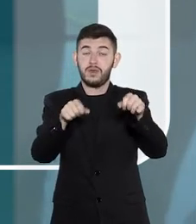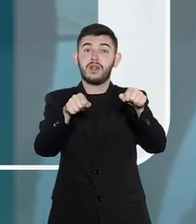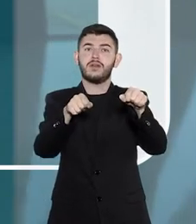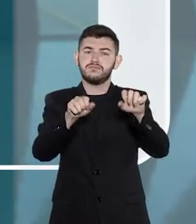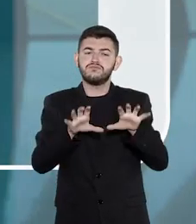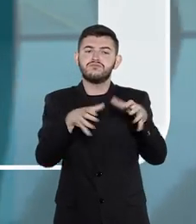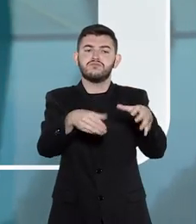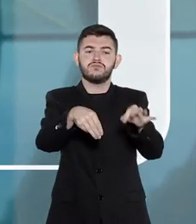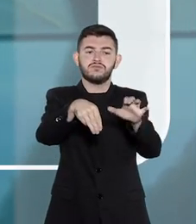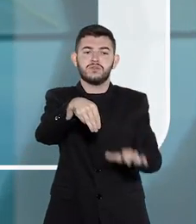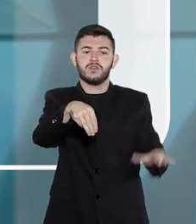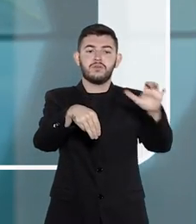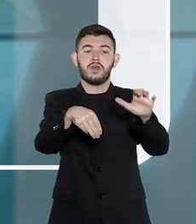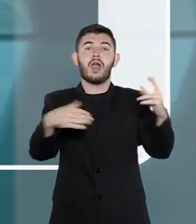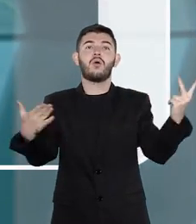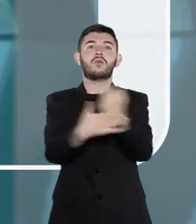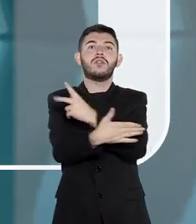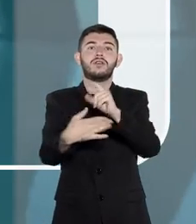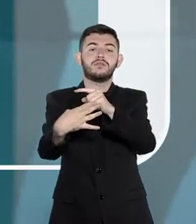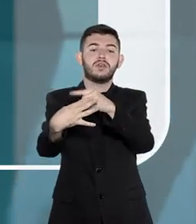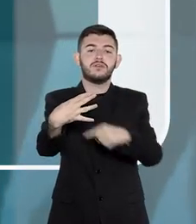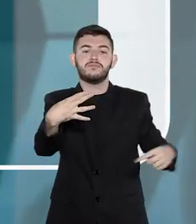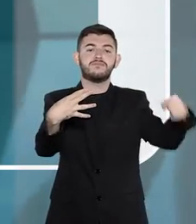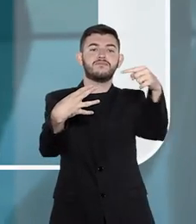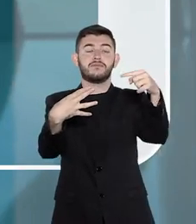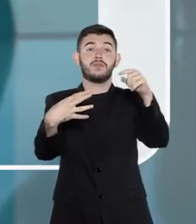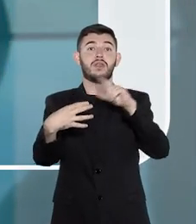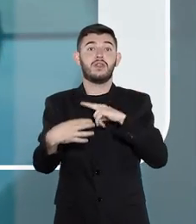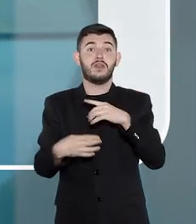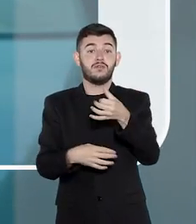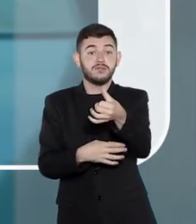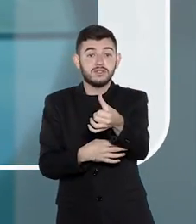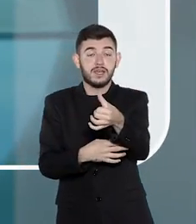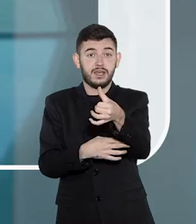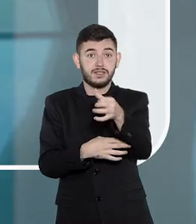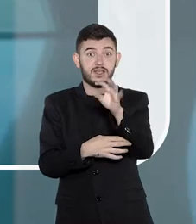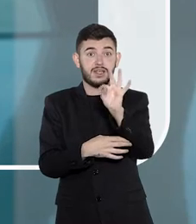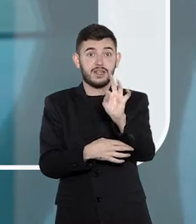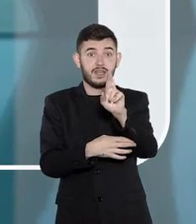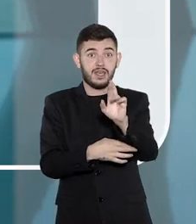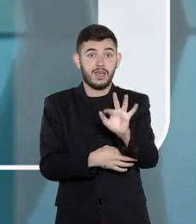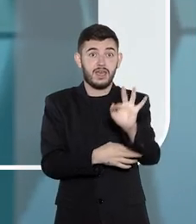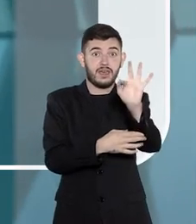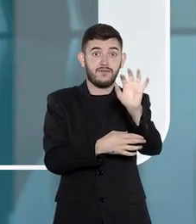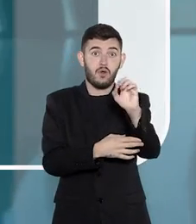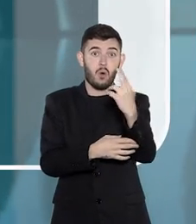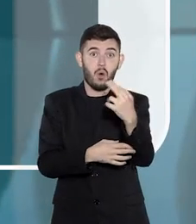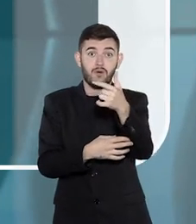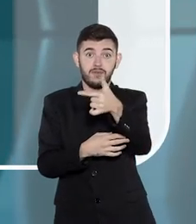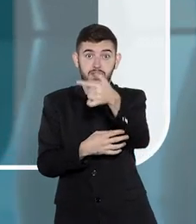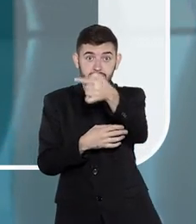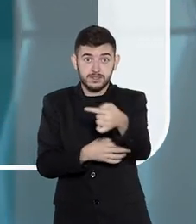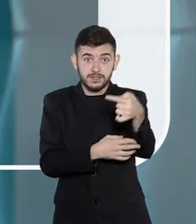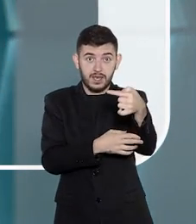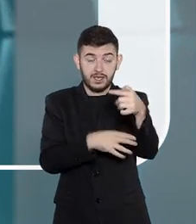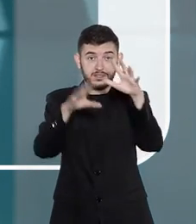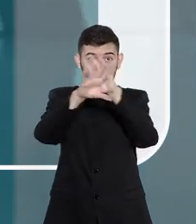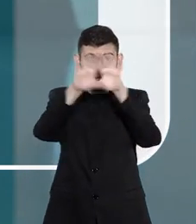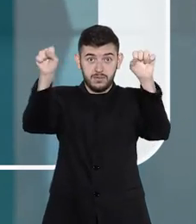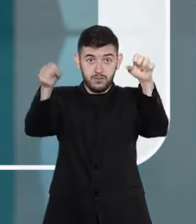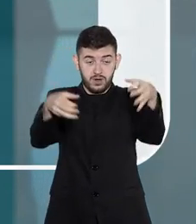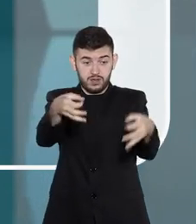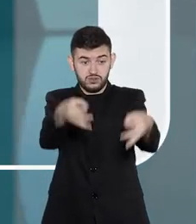Corte nas causas decididas em última ou única instância pelos seis tribunais regionais federais ou pelos 27